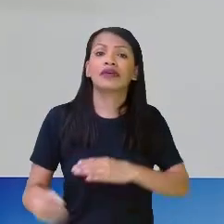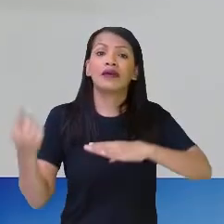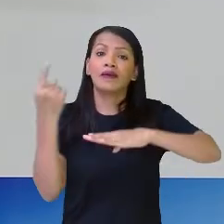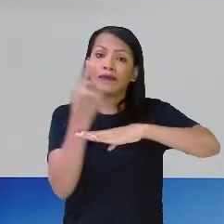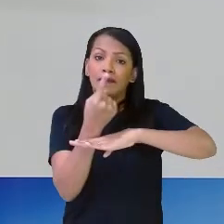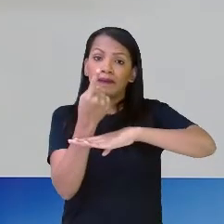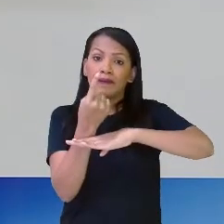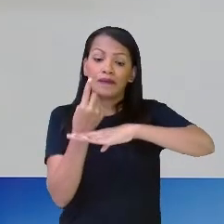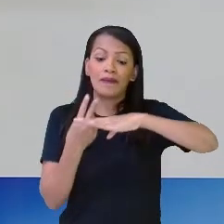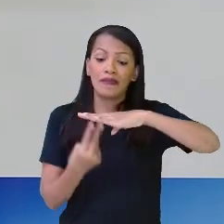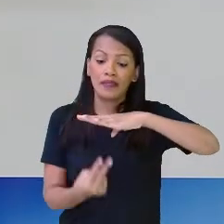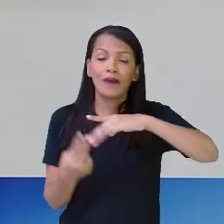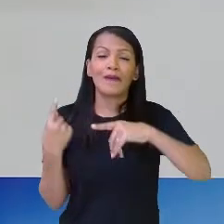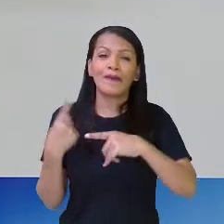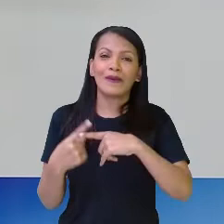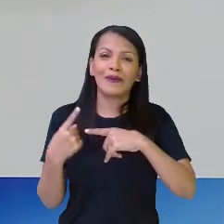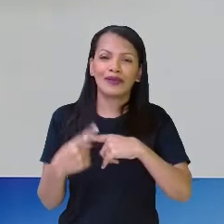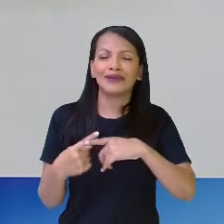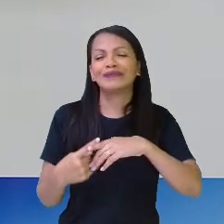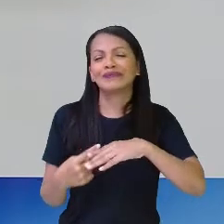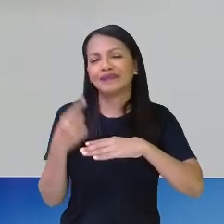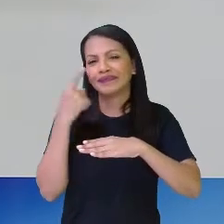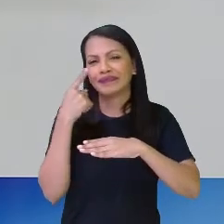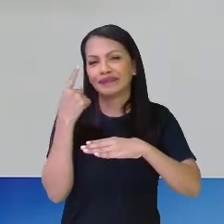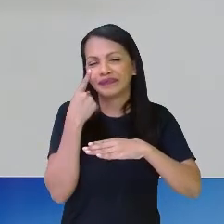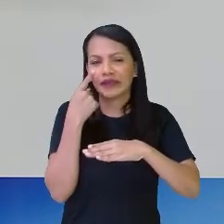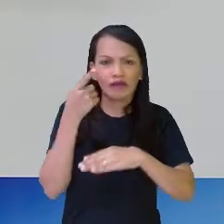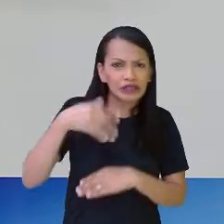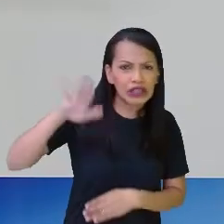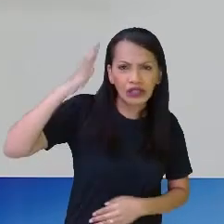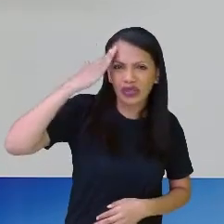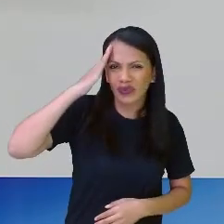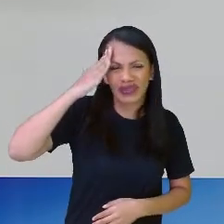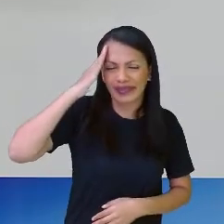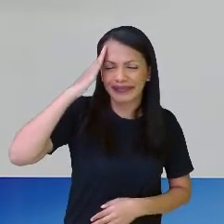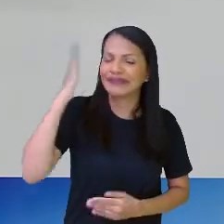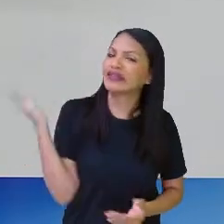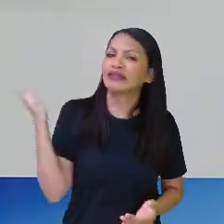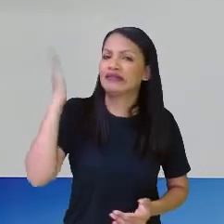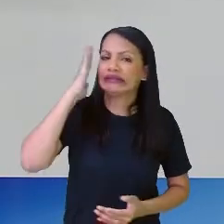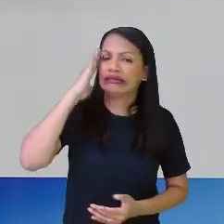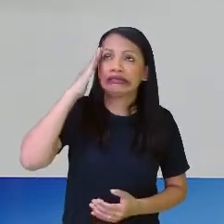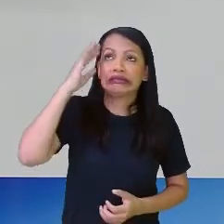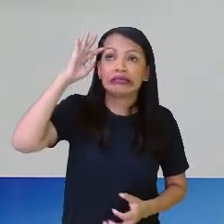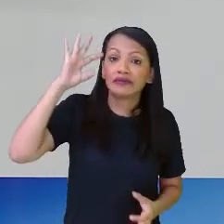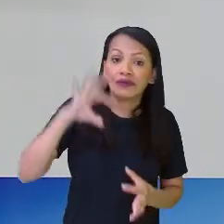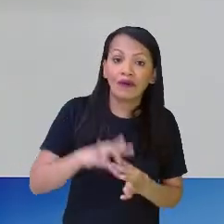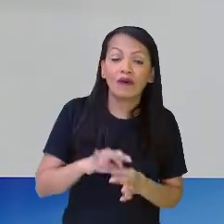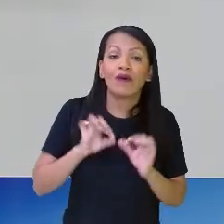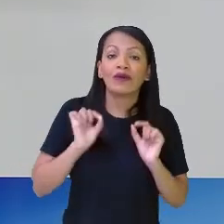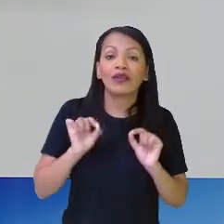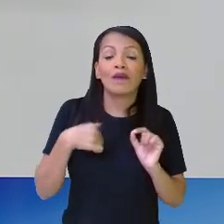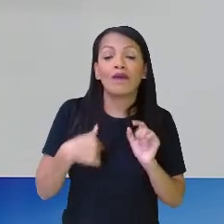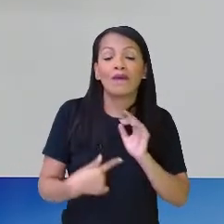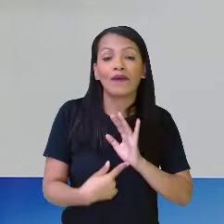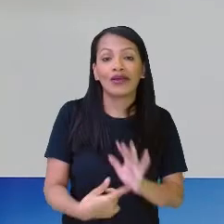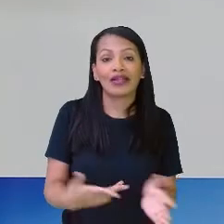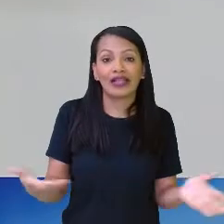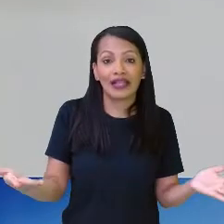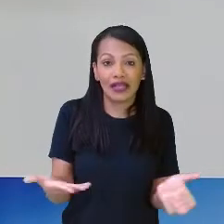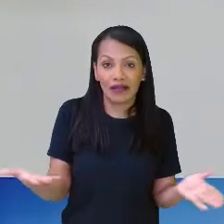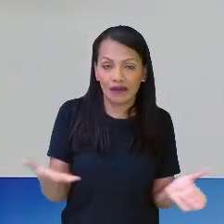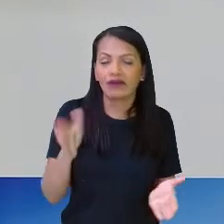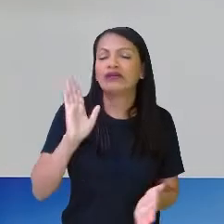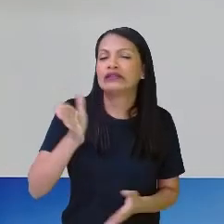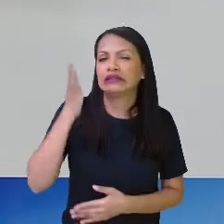dividido em 2 partes. Se você não entender isso, você não vai compreender o que eu vou mostrar aqui hoje. Mas